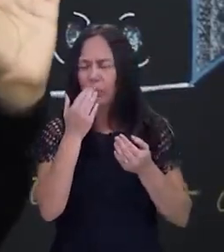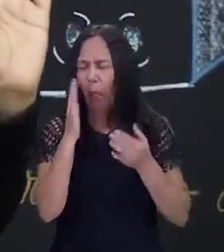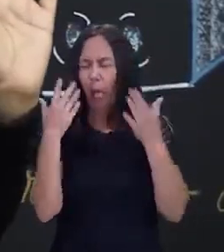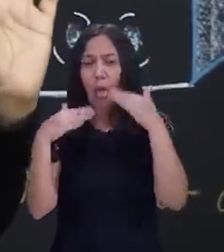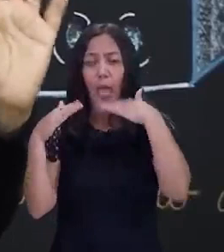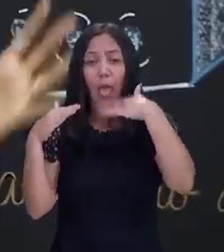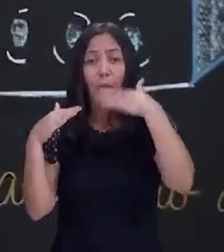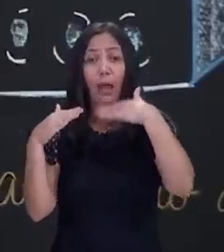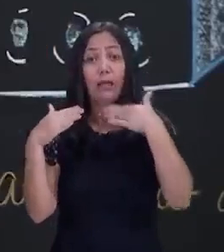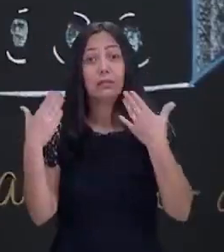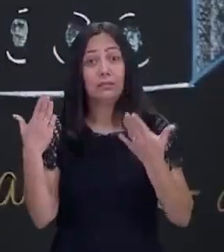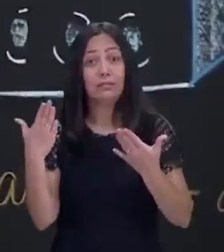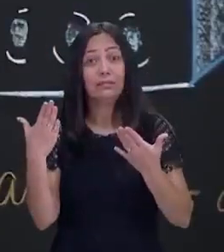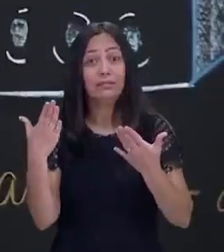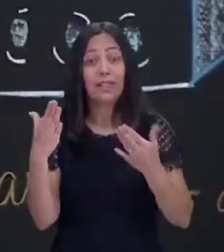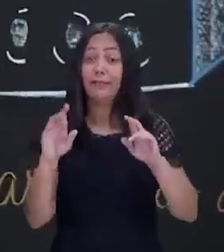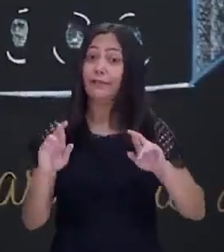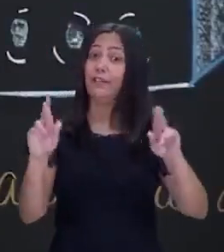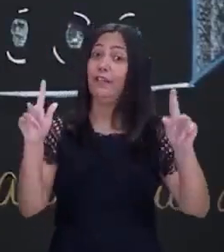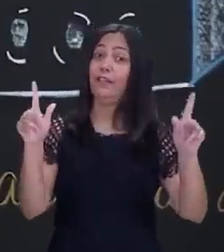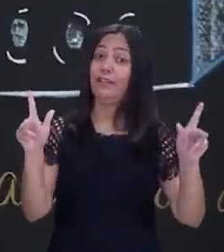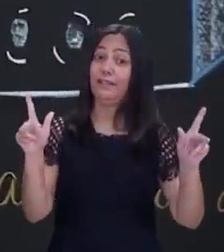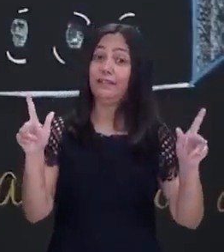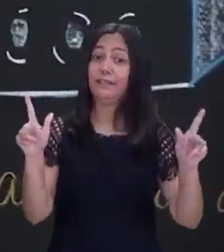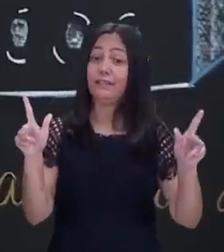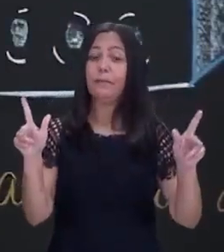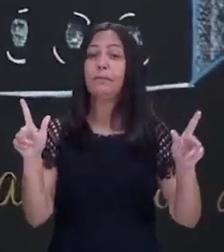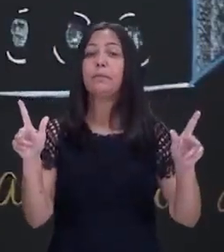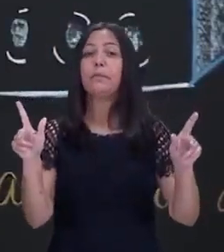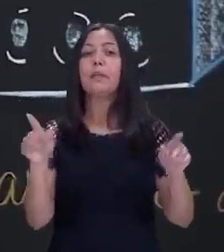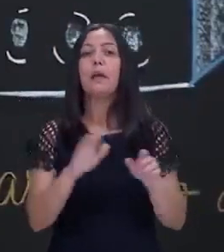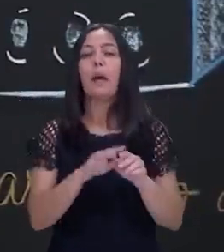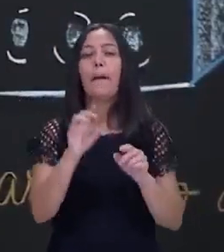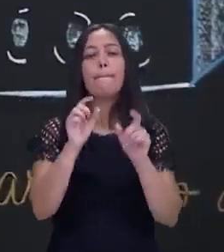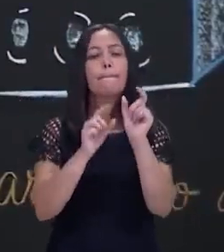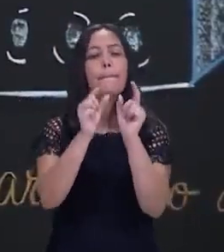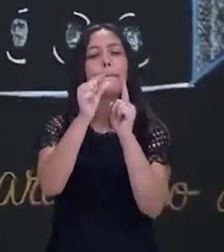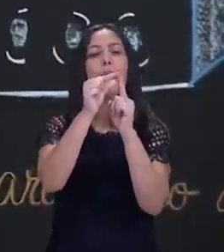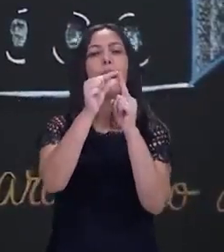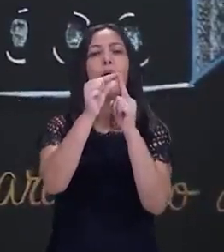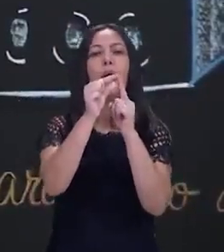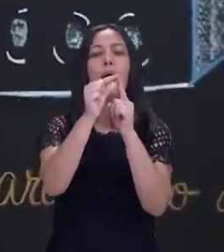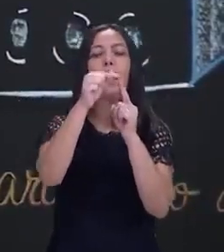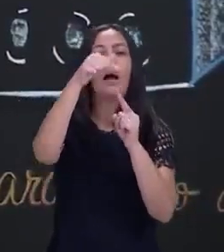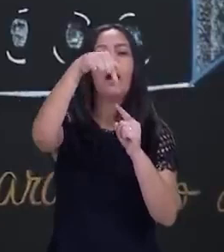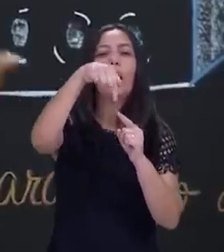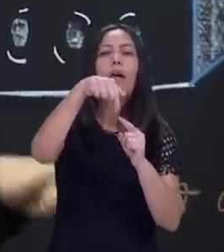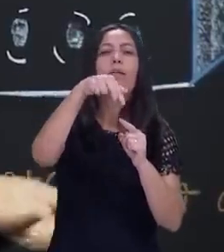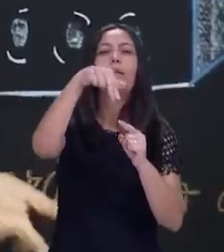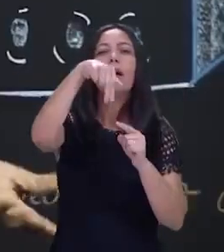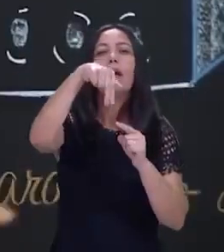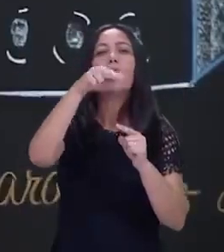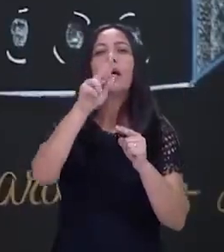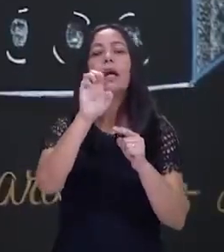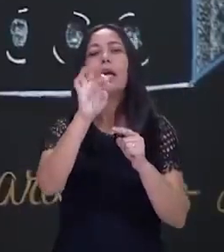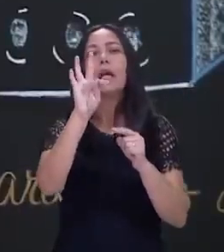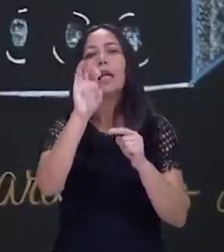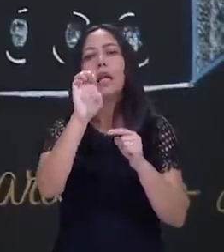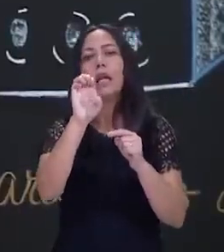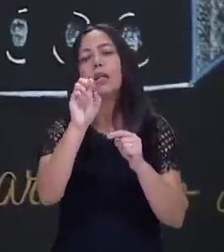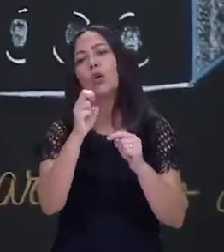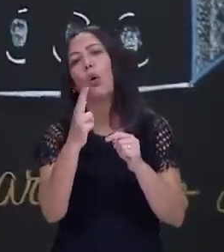cai, queimada. Assim, é diferente, não é? Então, o termo quente e termo frio, ele não tem um peso